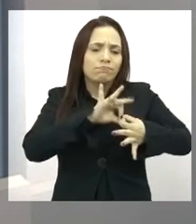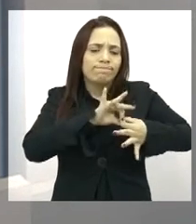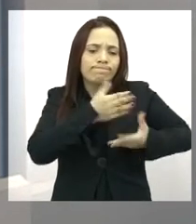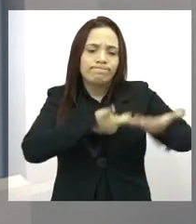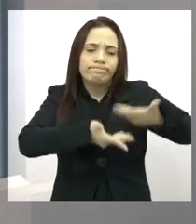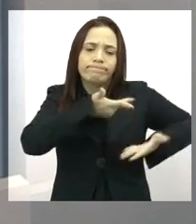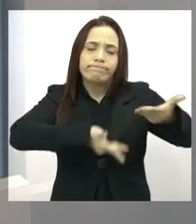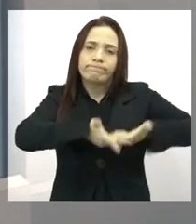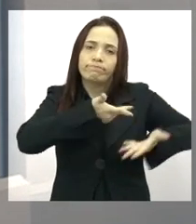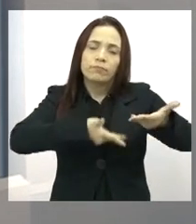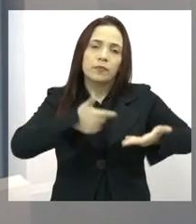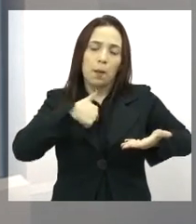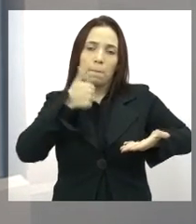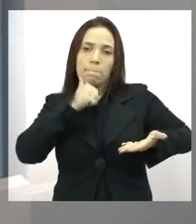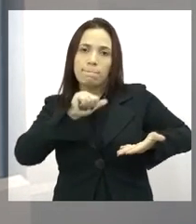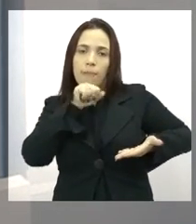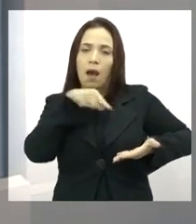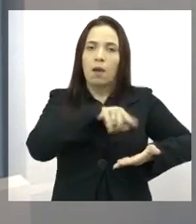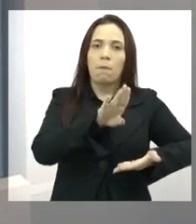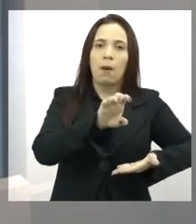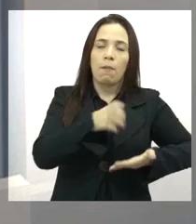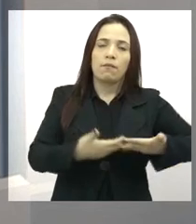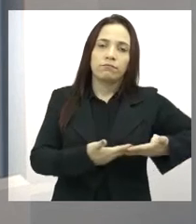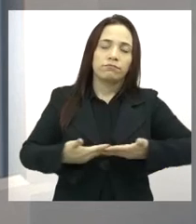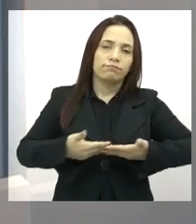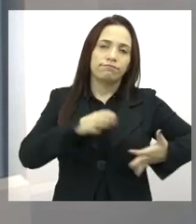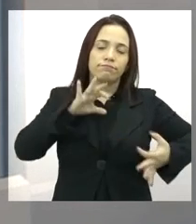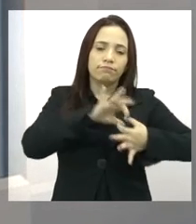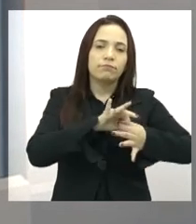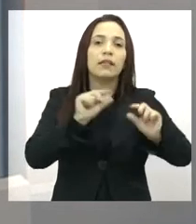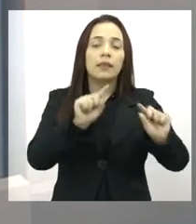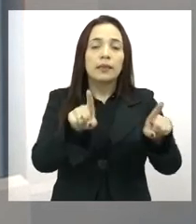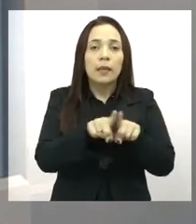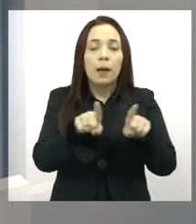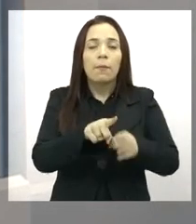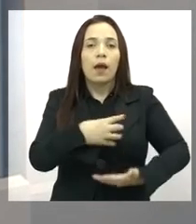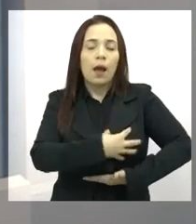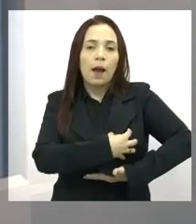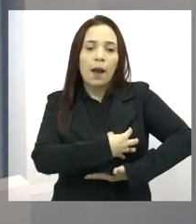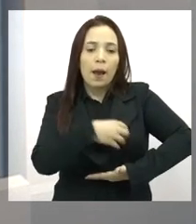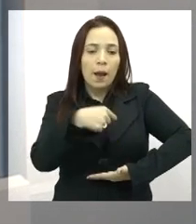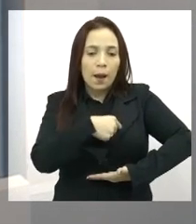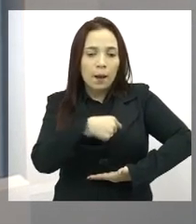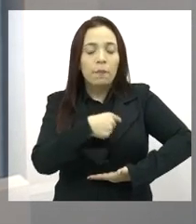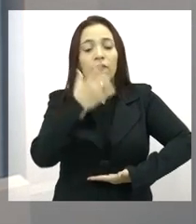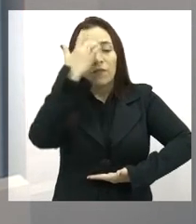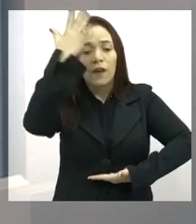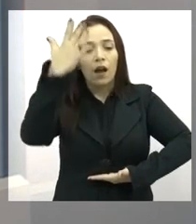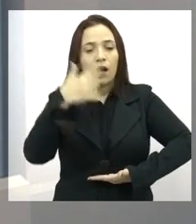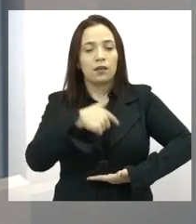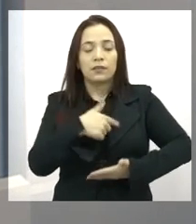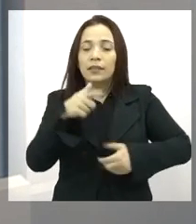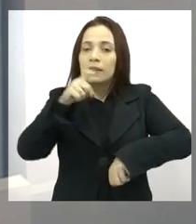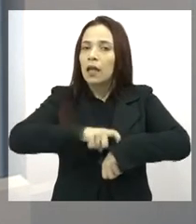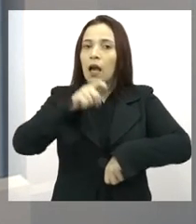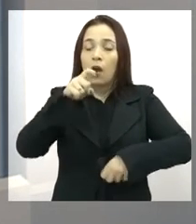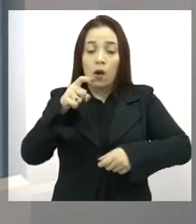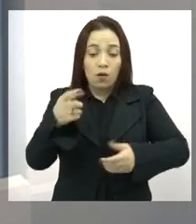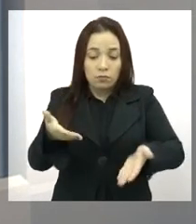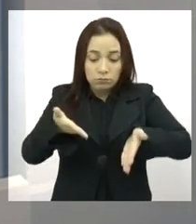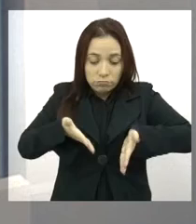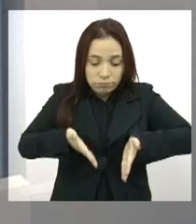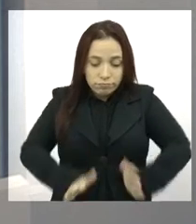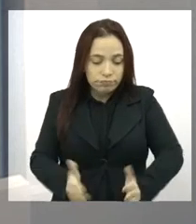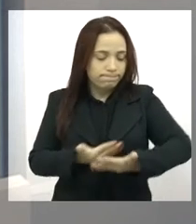afetivos entre mãe e bebê, para estimular a amamentação, é muito importante que o bebê possa mamar já na primeira hora de